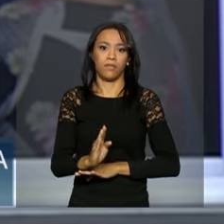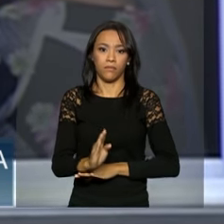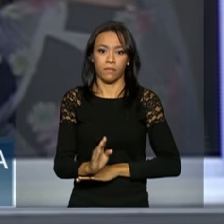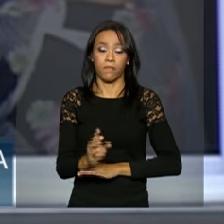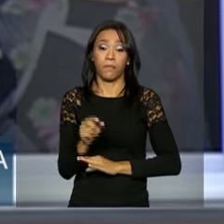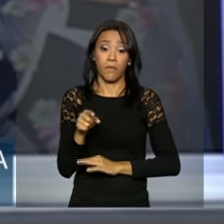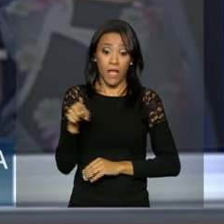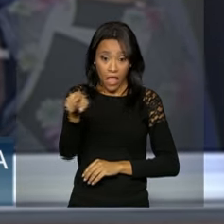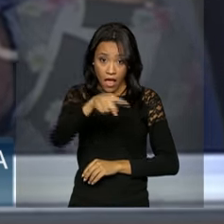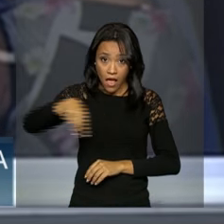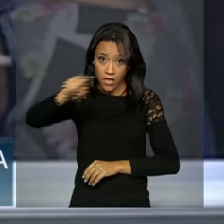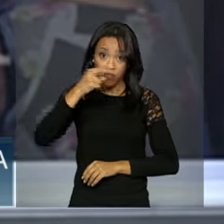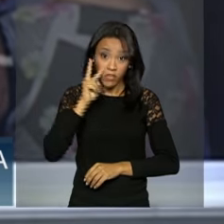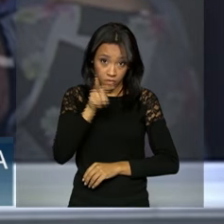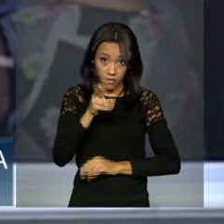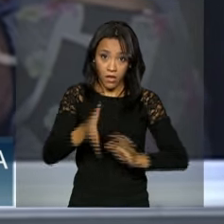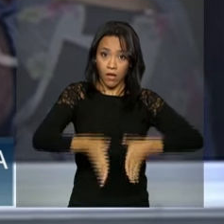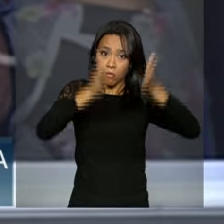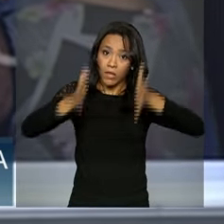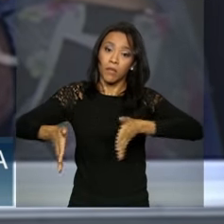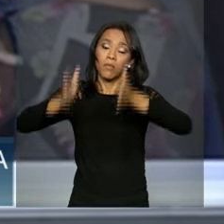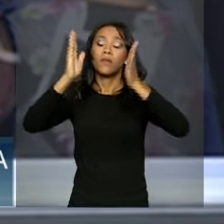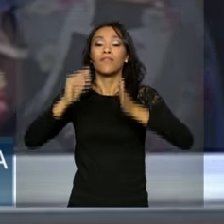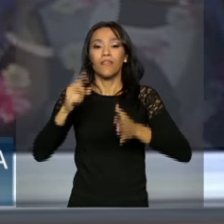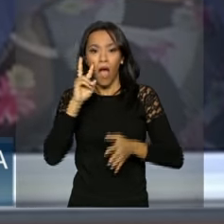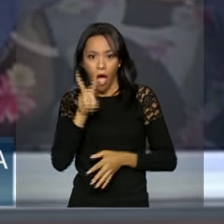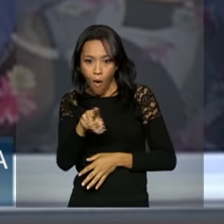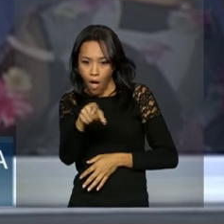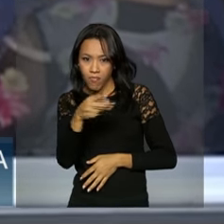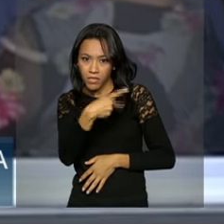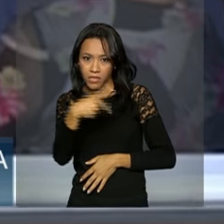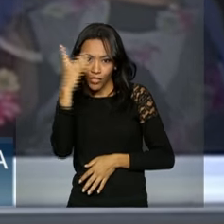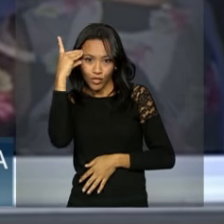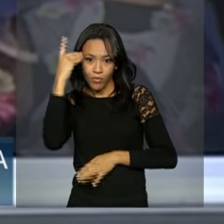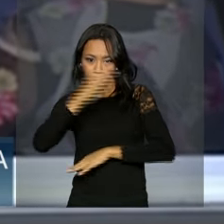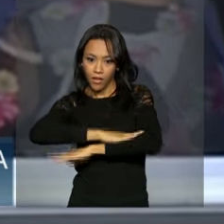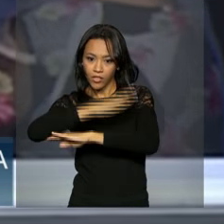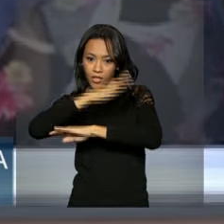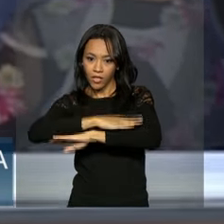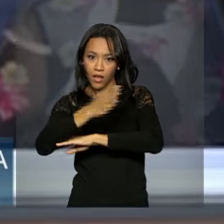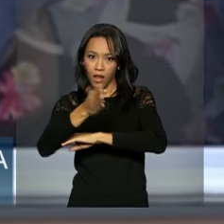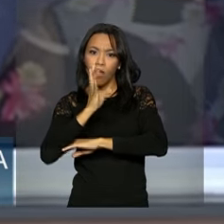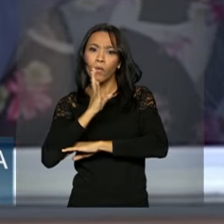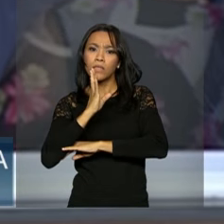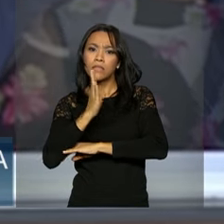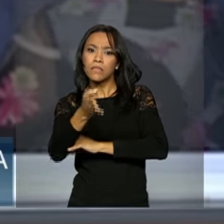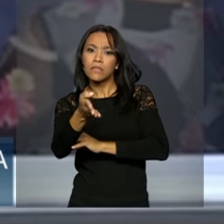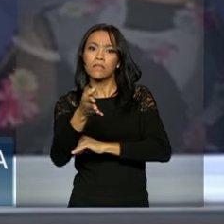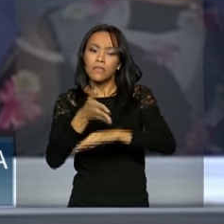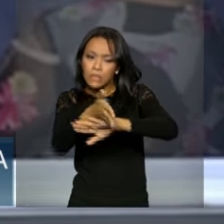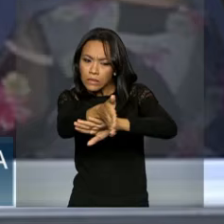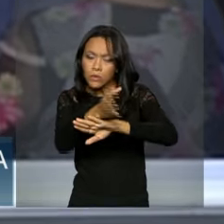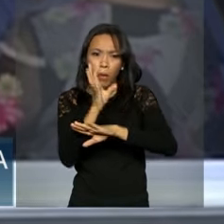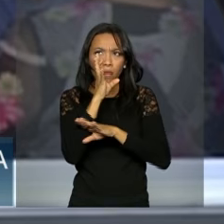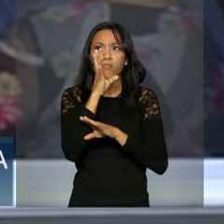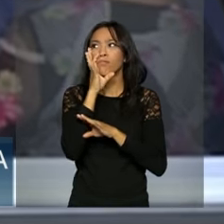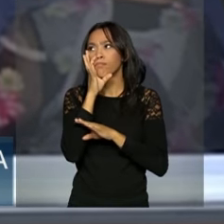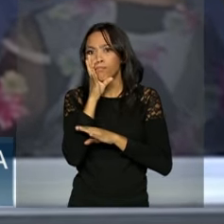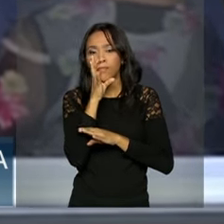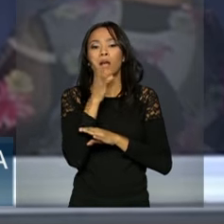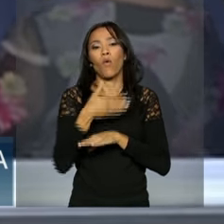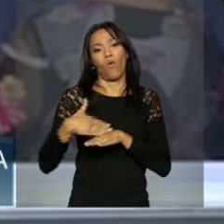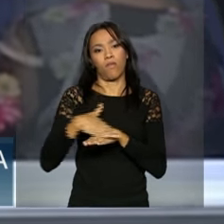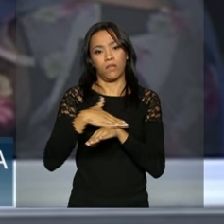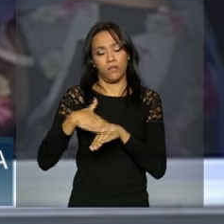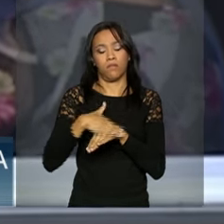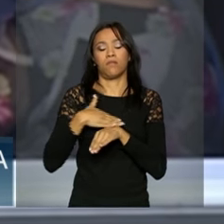Esses apartamentos, você vê a presidenta Dilma ali na janela de um dos apartamentos que ela está conhecendo. Ela está conversando